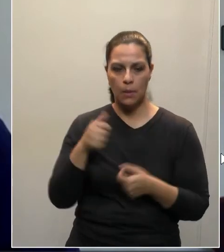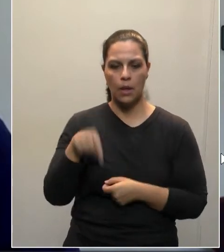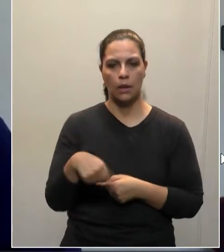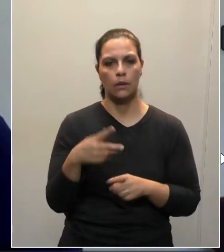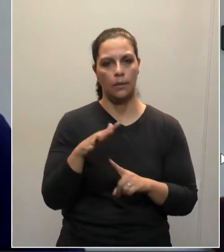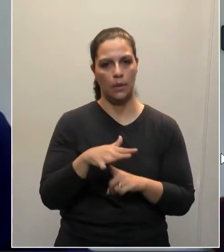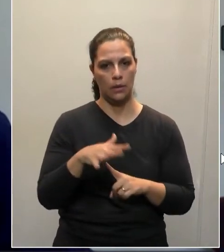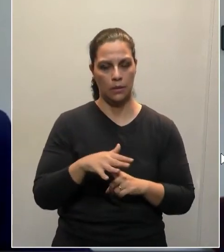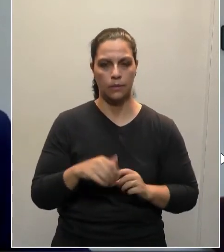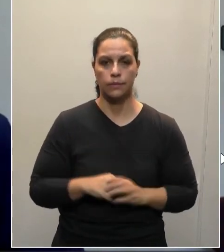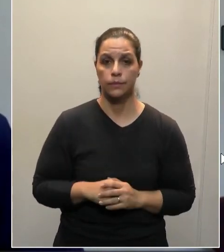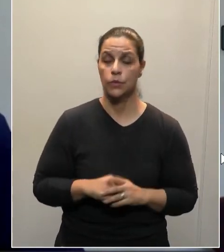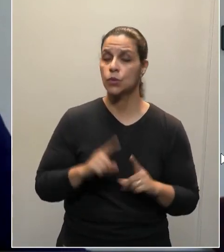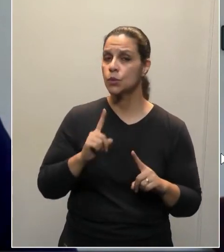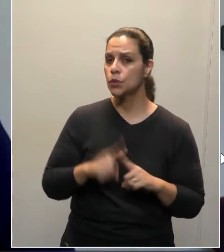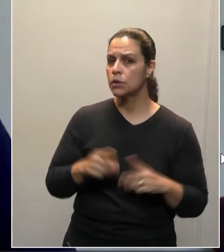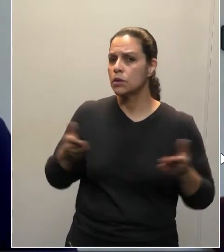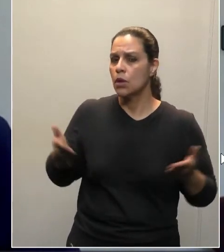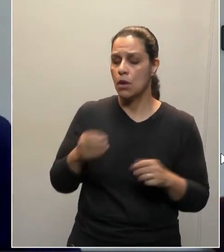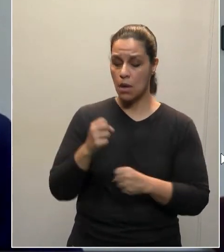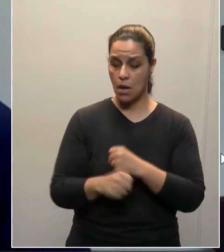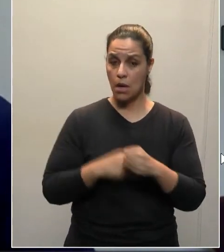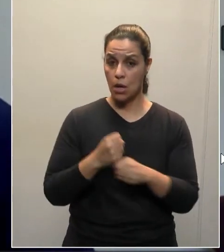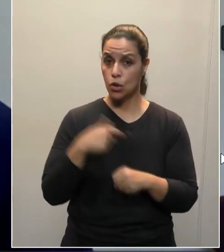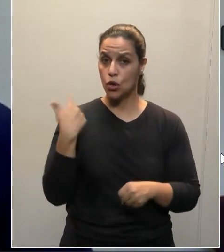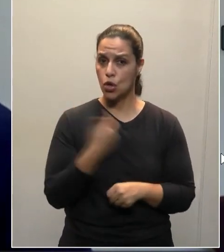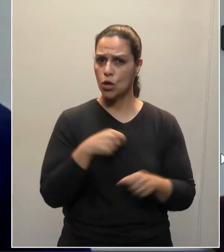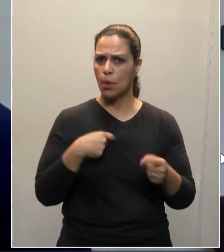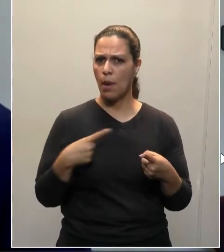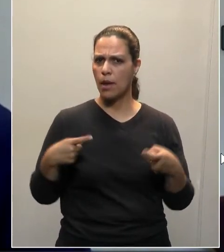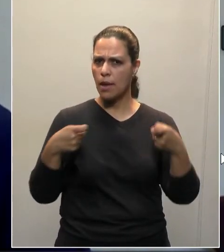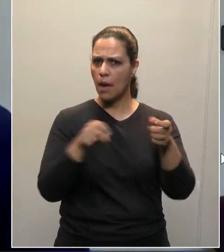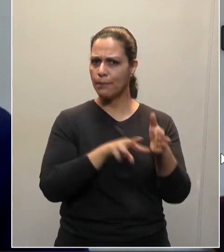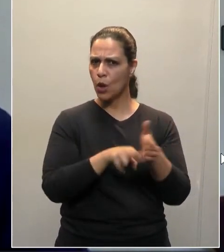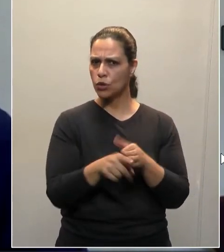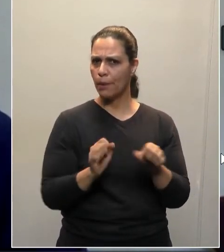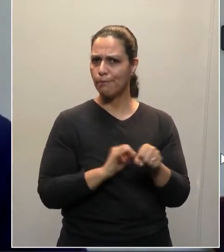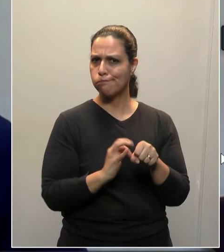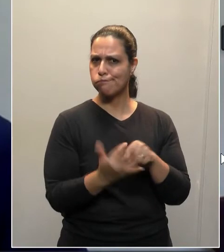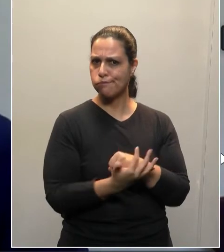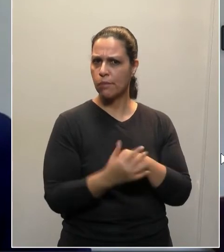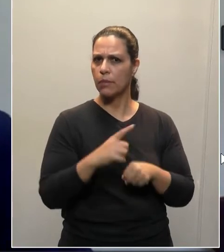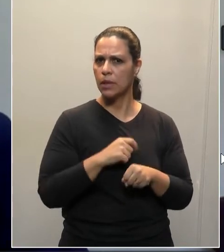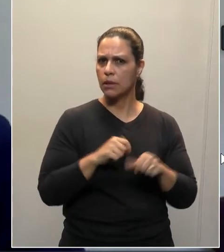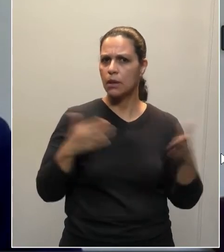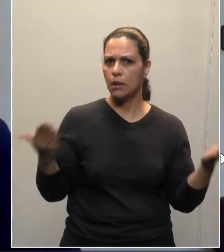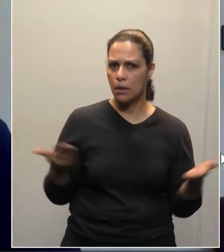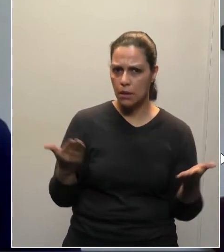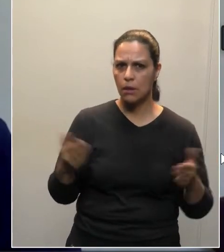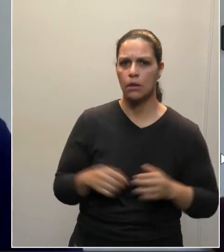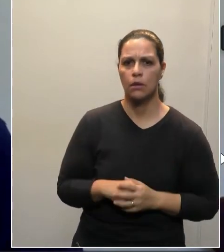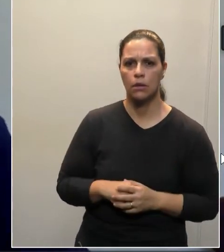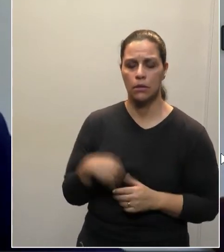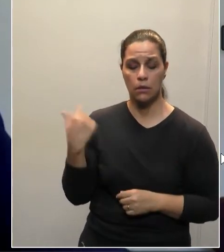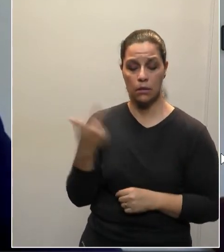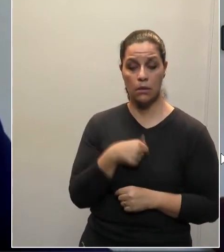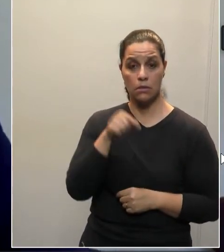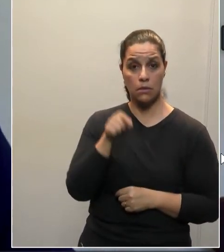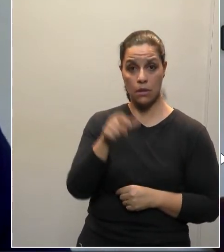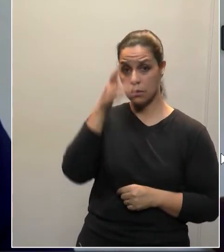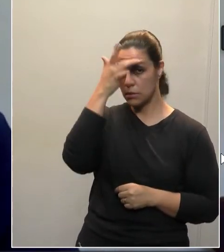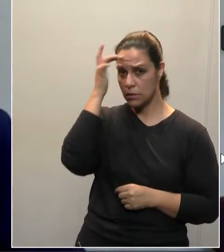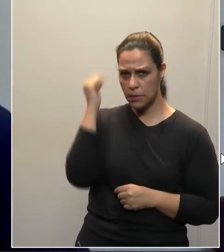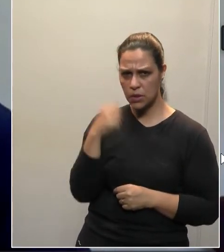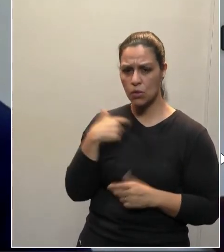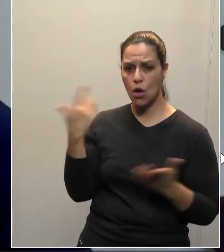no Estado. Justamente no ano que nós estamos numa guerra biológica, enfrentando o coronavírus, e que ele está